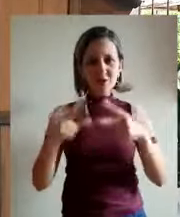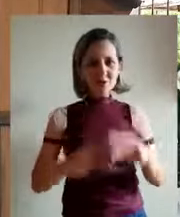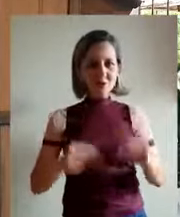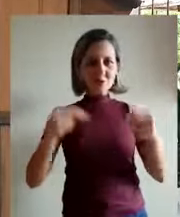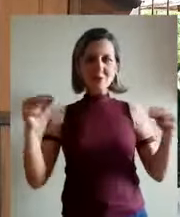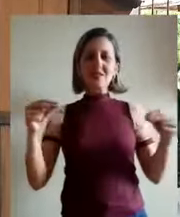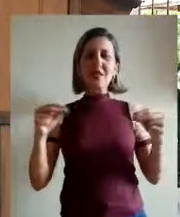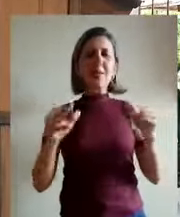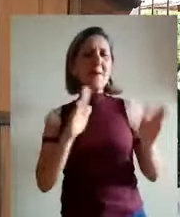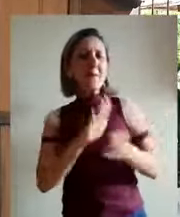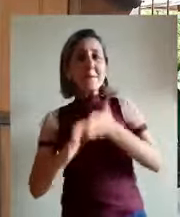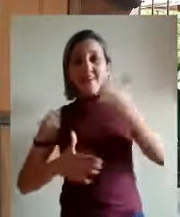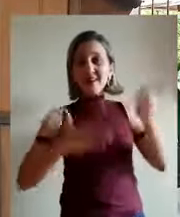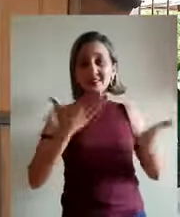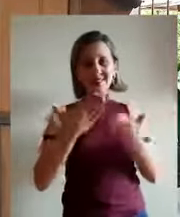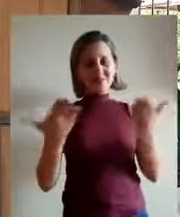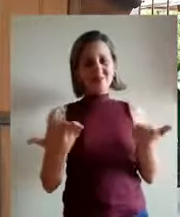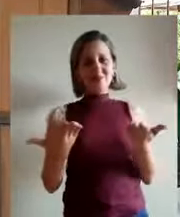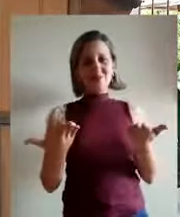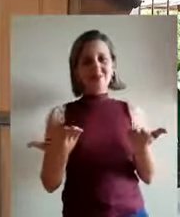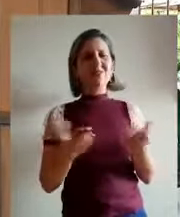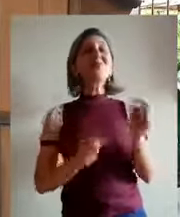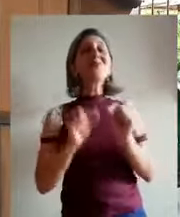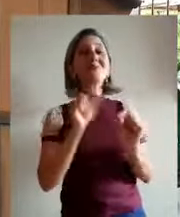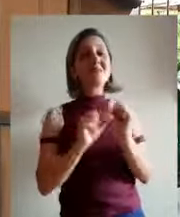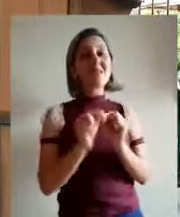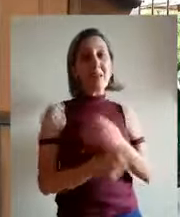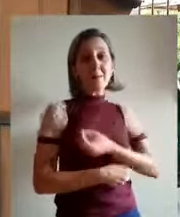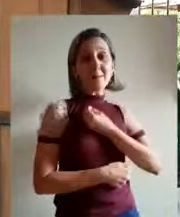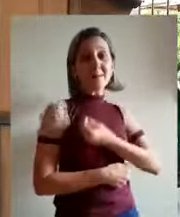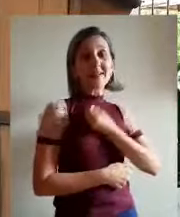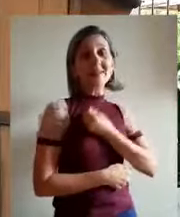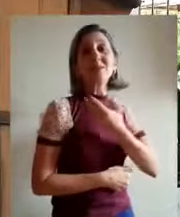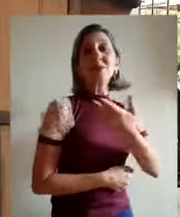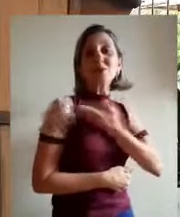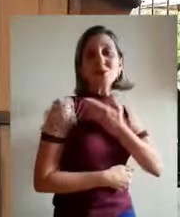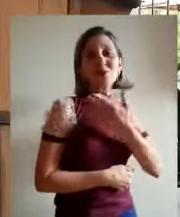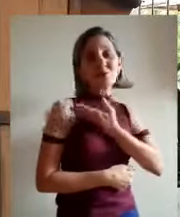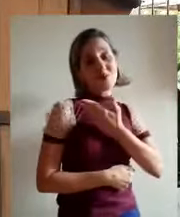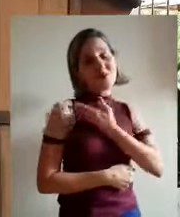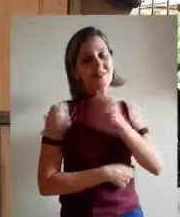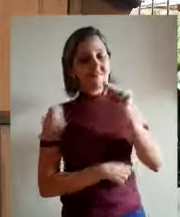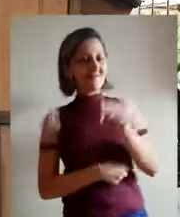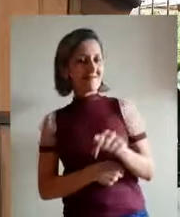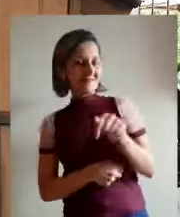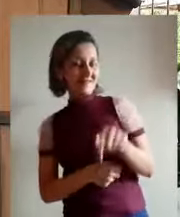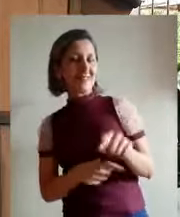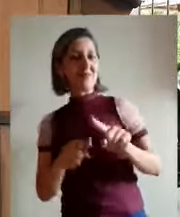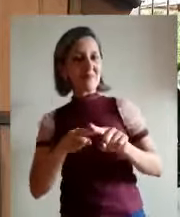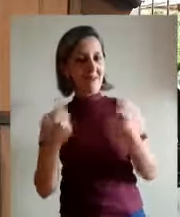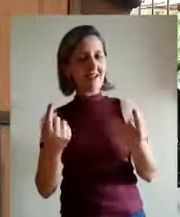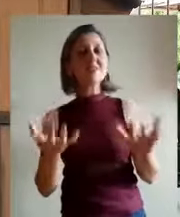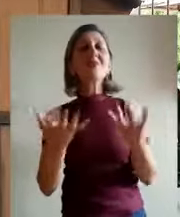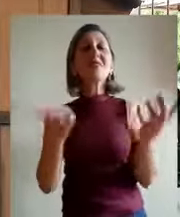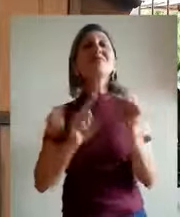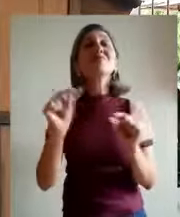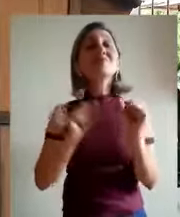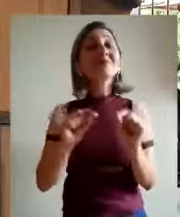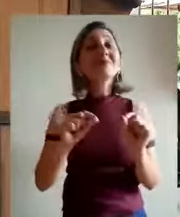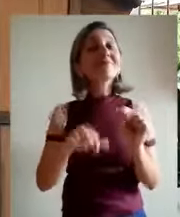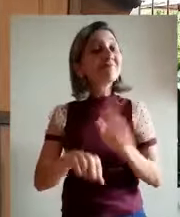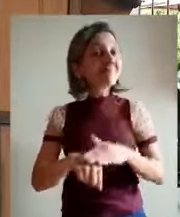presença dos meus amigos aqui, não é? E nós, mas, eu queria, sabe o que mais? Ah,